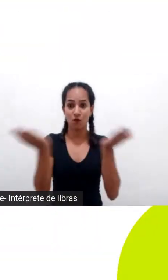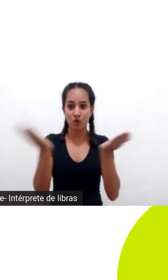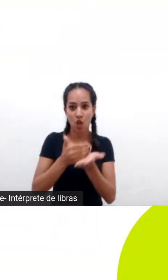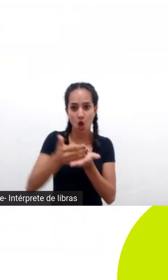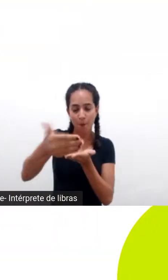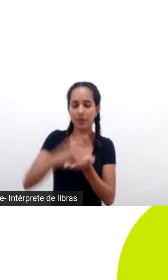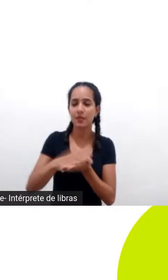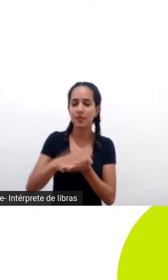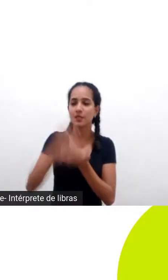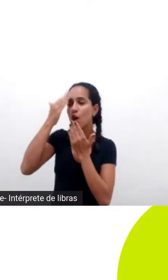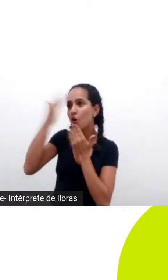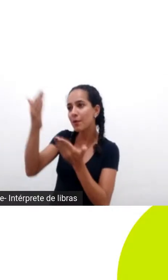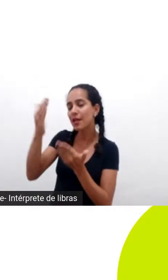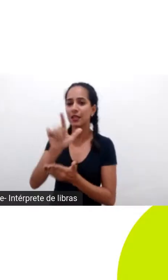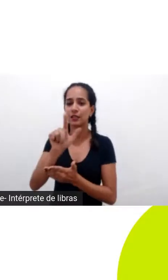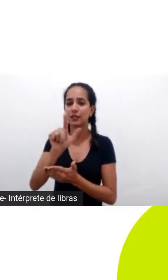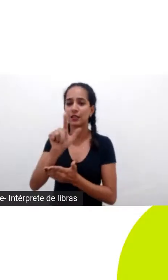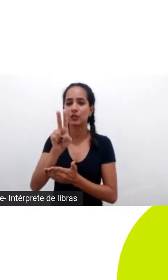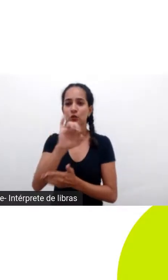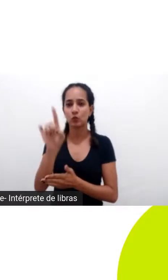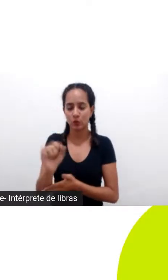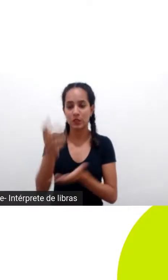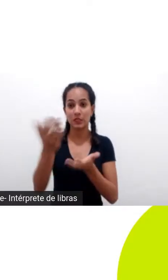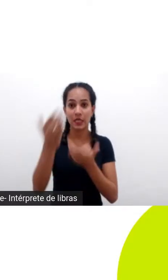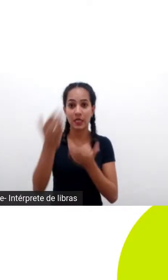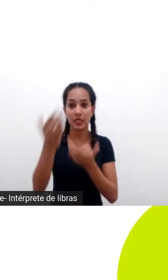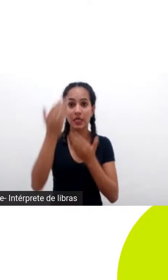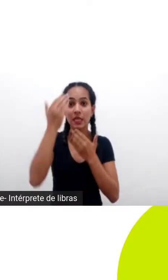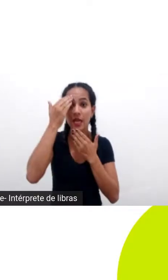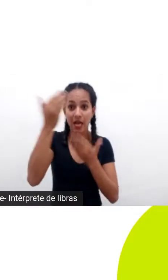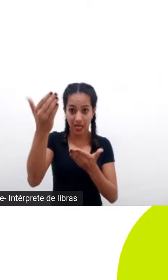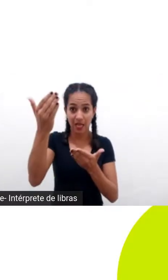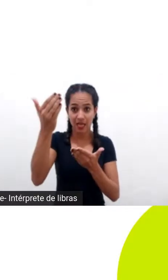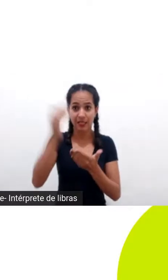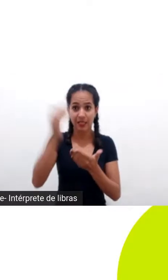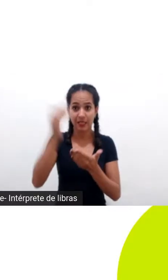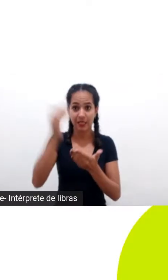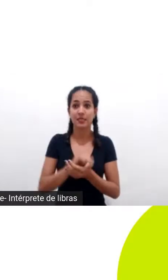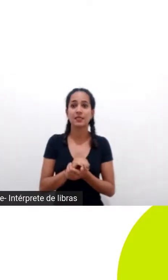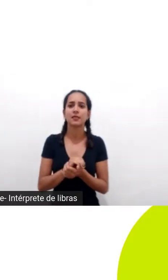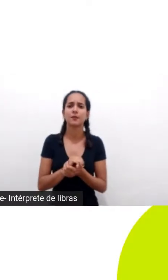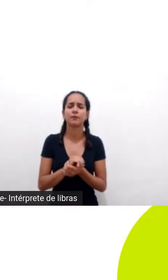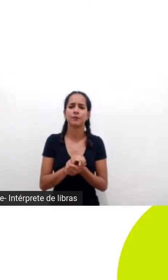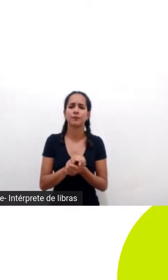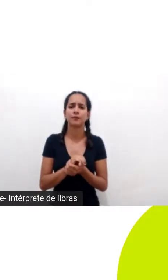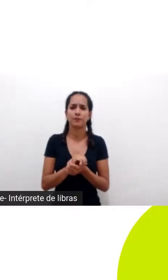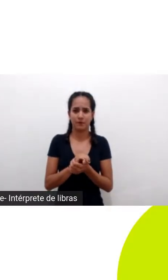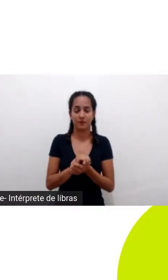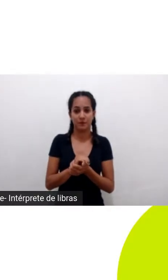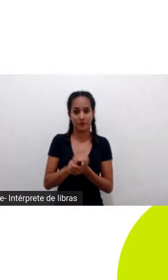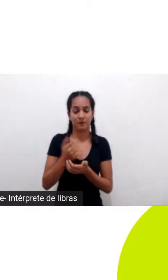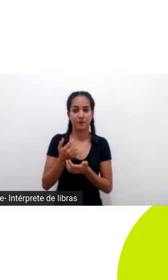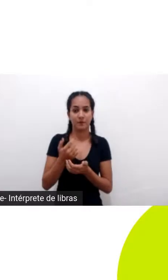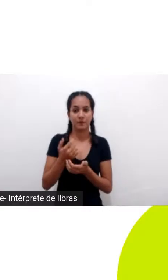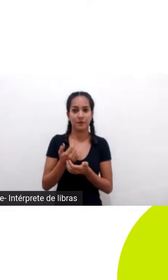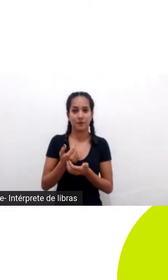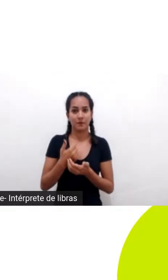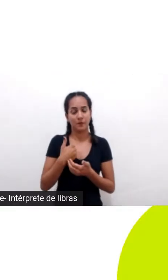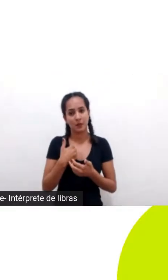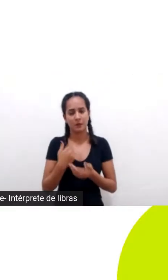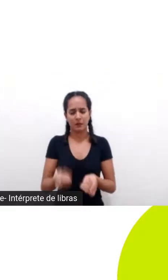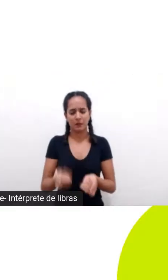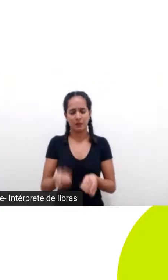José Luiz queria agradecer antes de começar a minha fala ao MIS toda a equipe que está proporcionando esse